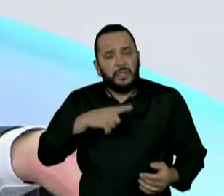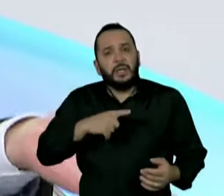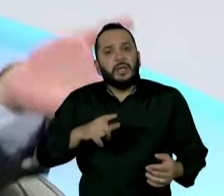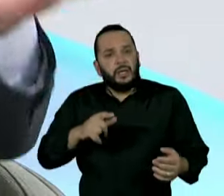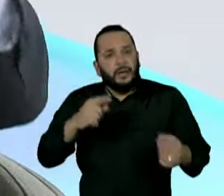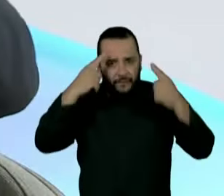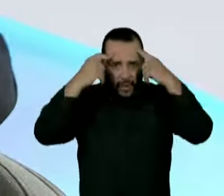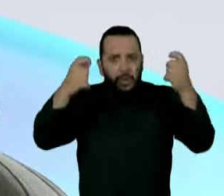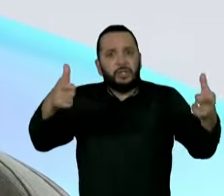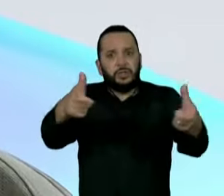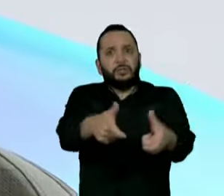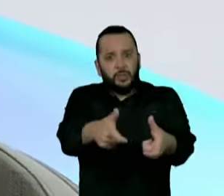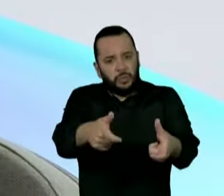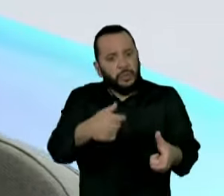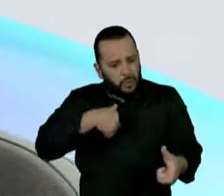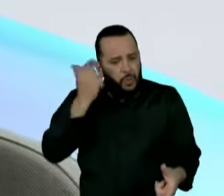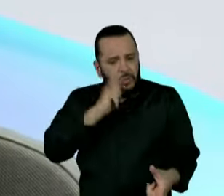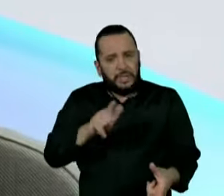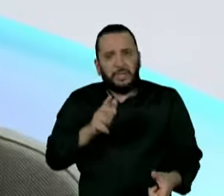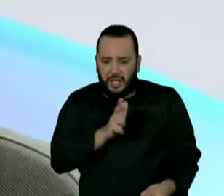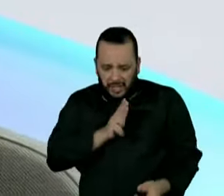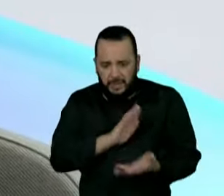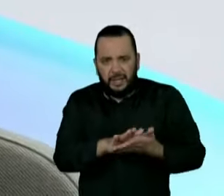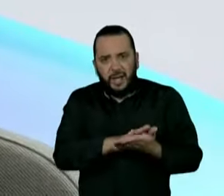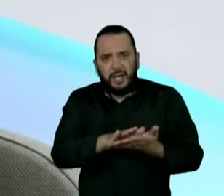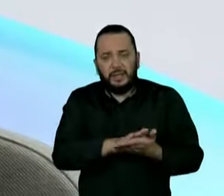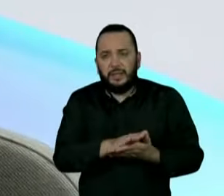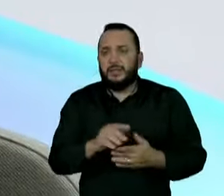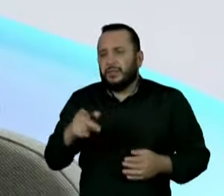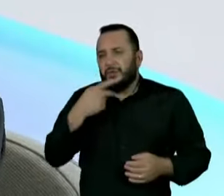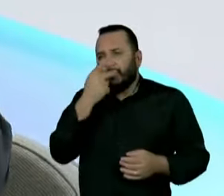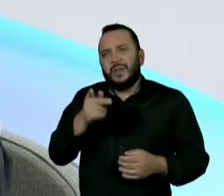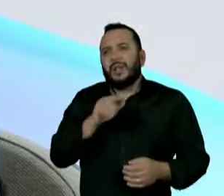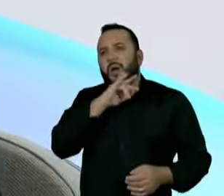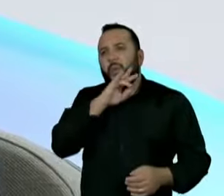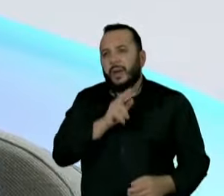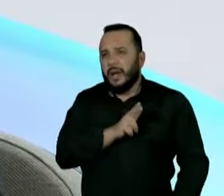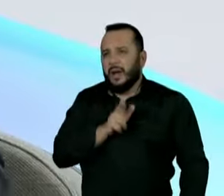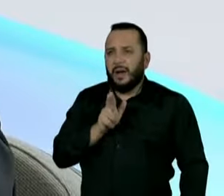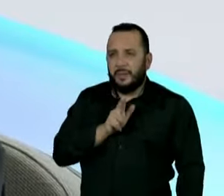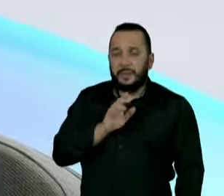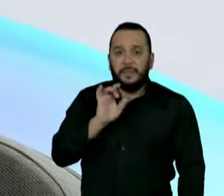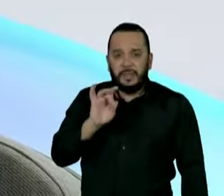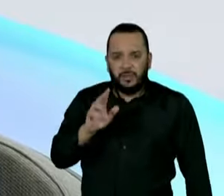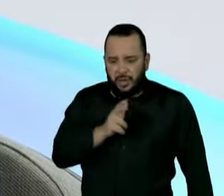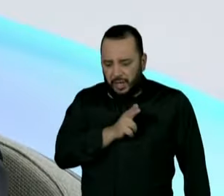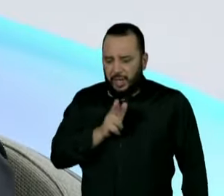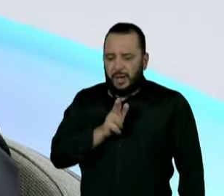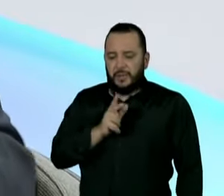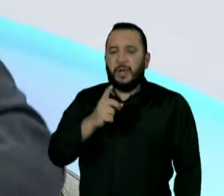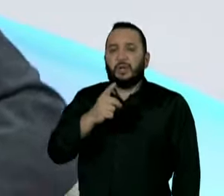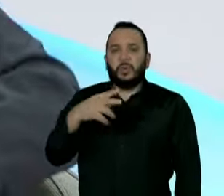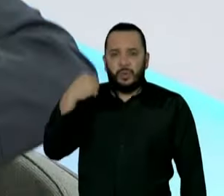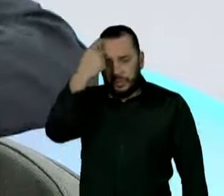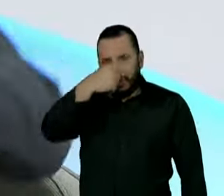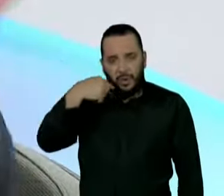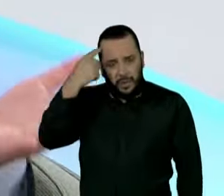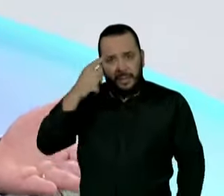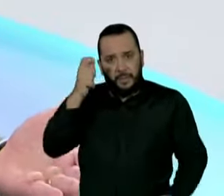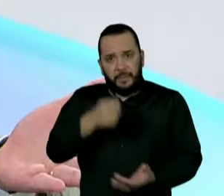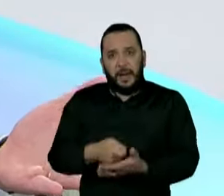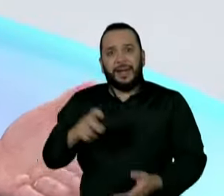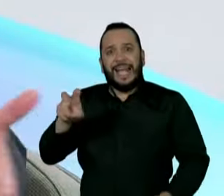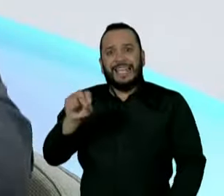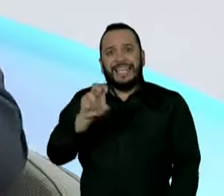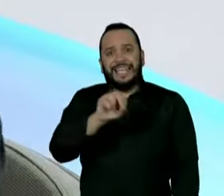Por que que tem que ter... O que que a câmera... Não é ruim ter a câmera. Eu estou dizendo que usar a câmera filmando doze horas a um custo de quinhentos milhões